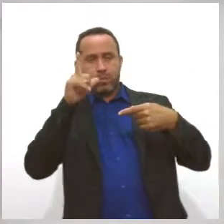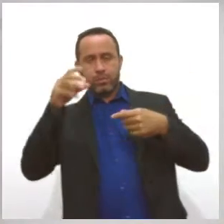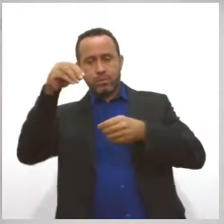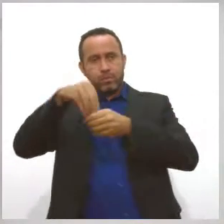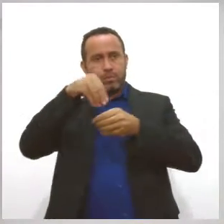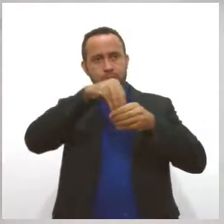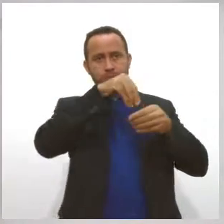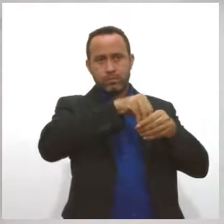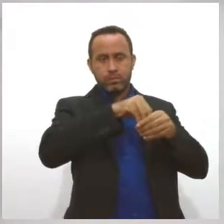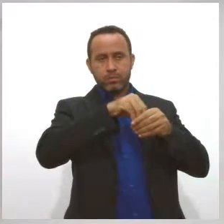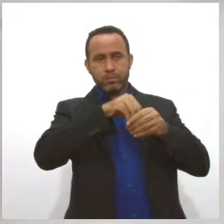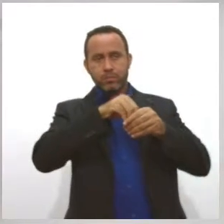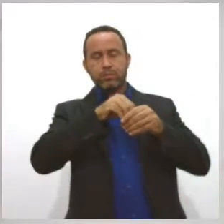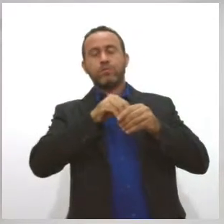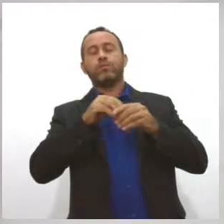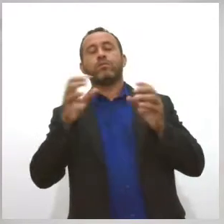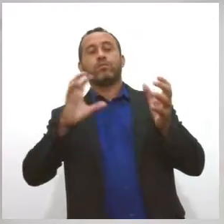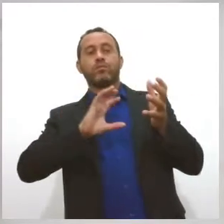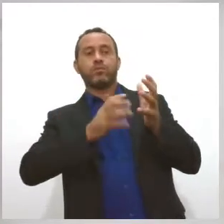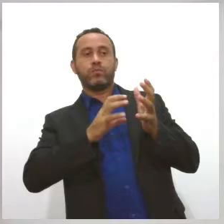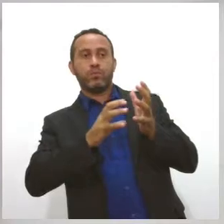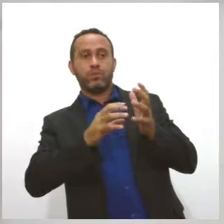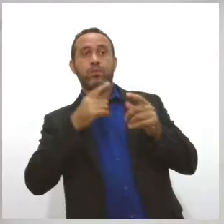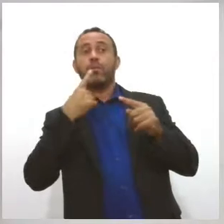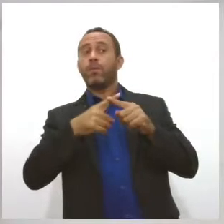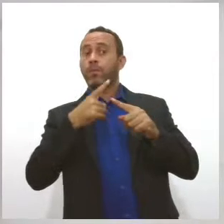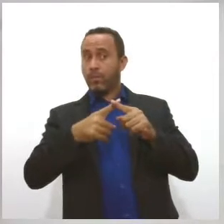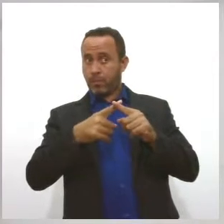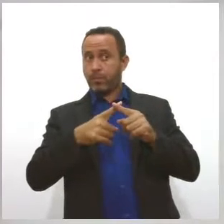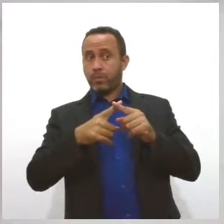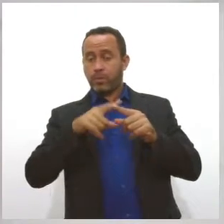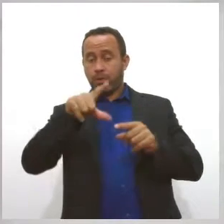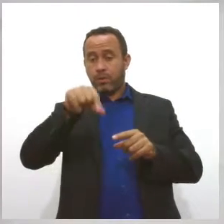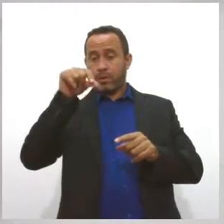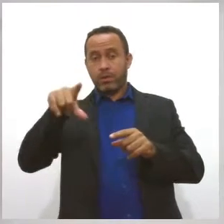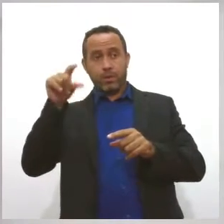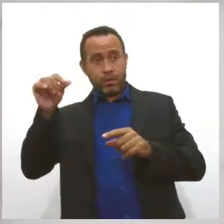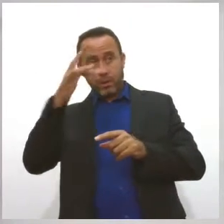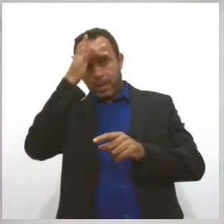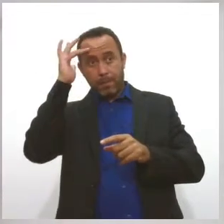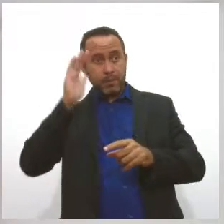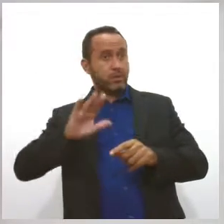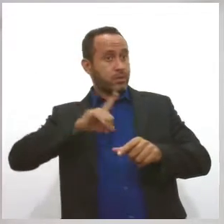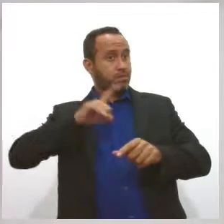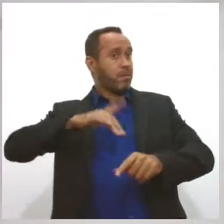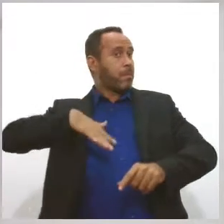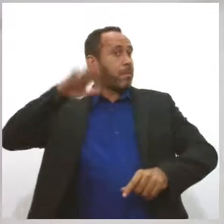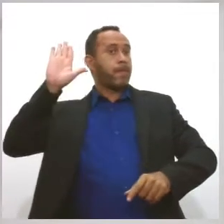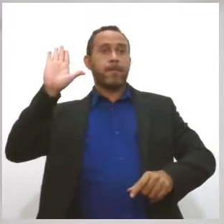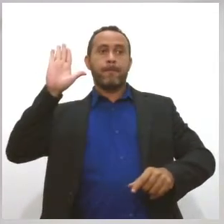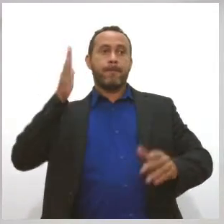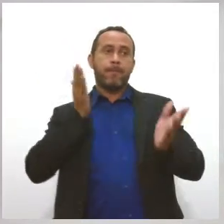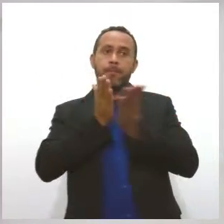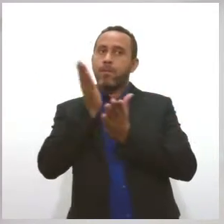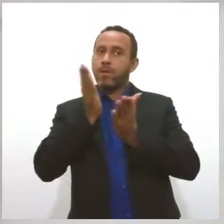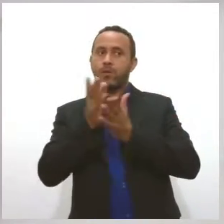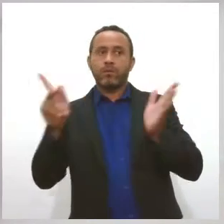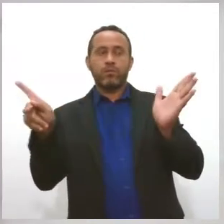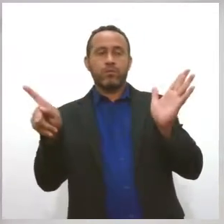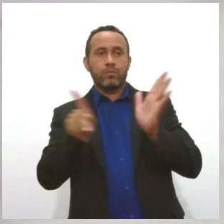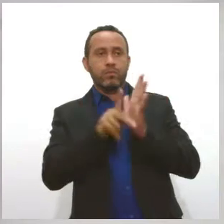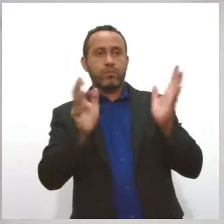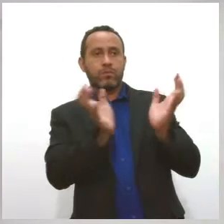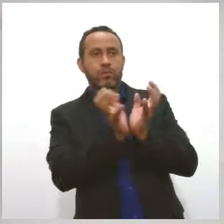da própria legenda, porque a legenda vai eleger aquele que tiver mais voto dentro da própria legenda e